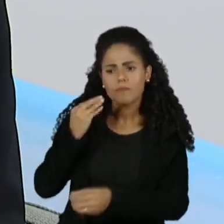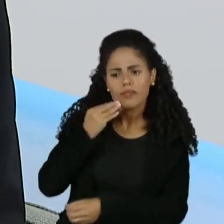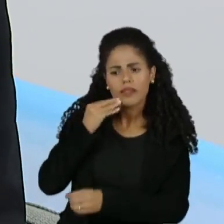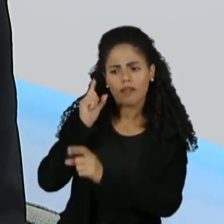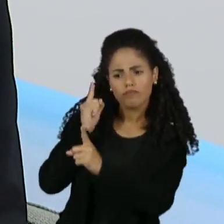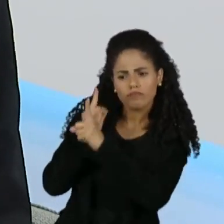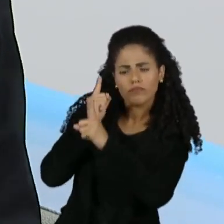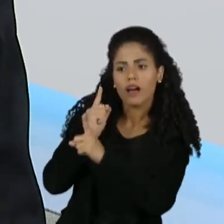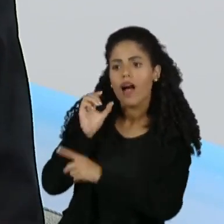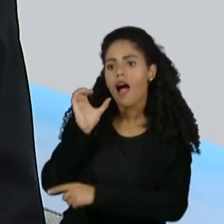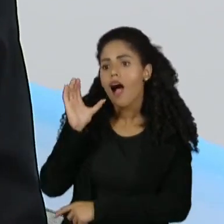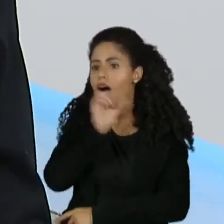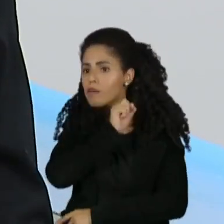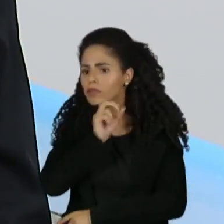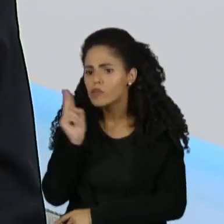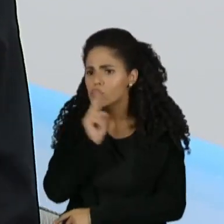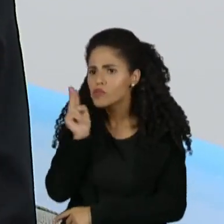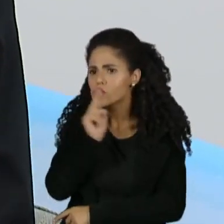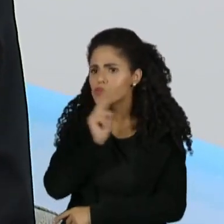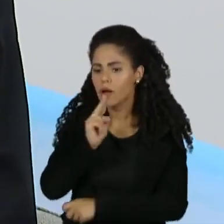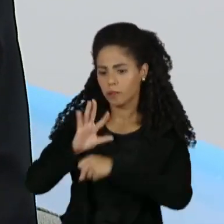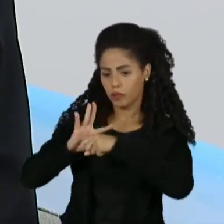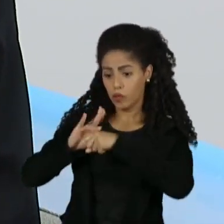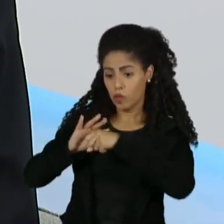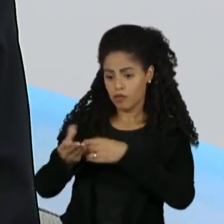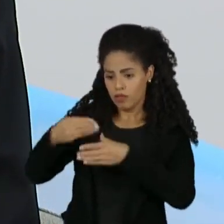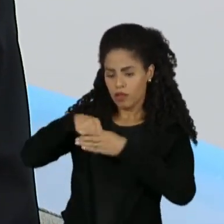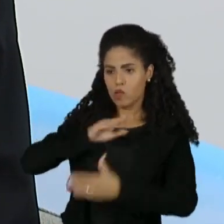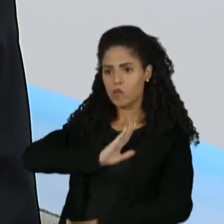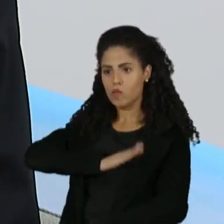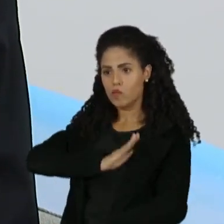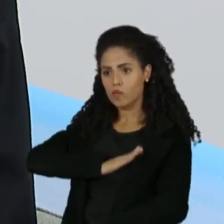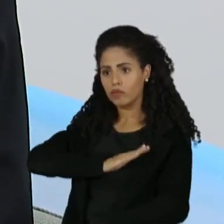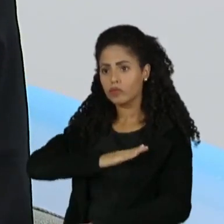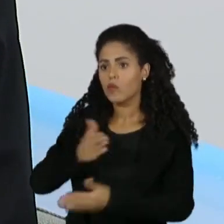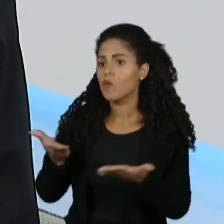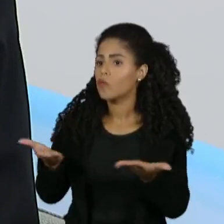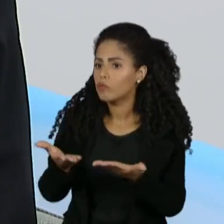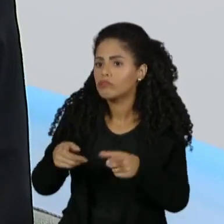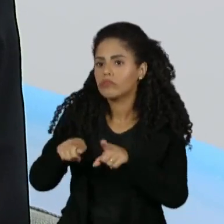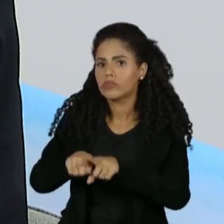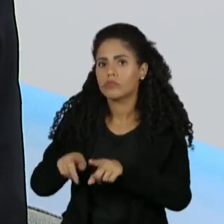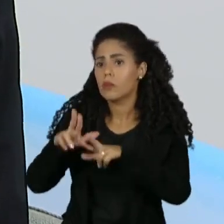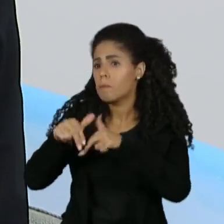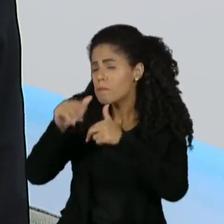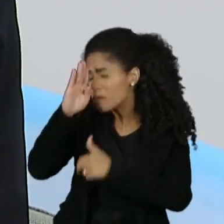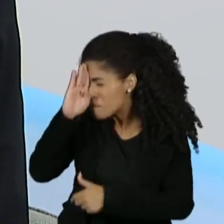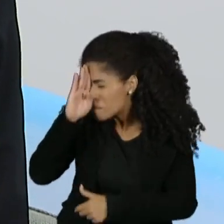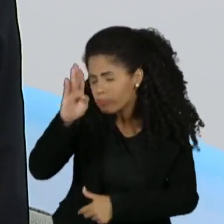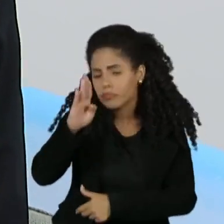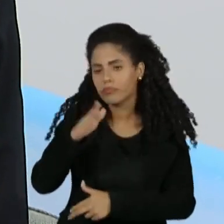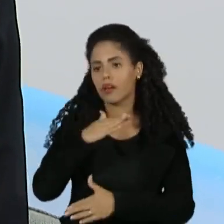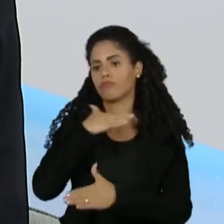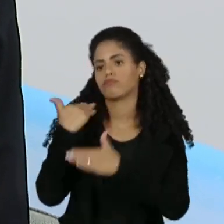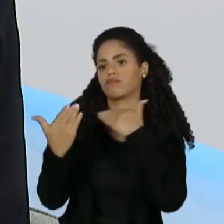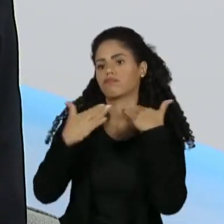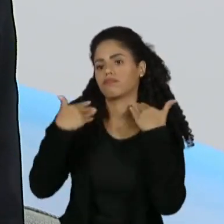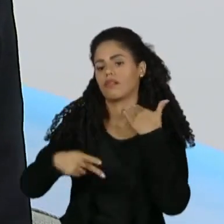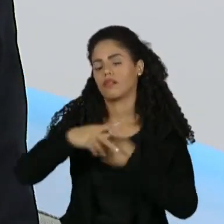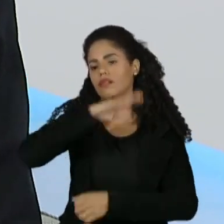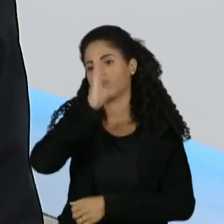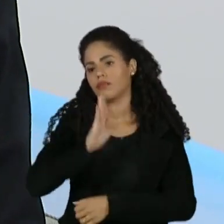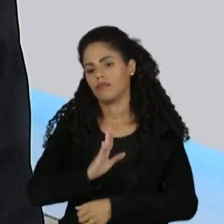uma emergência, e quando eu me refiro às doenças cardiovasculares, que hoje são as principais causas de mortalidade no nosso país,